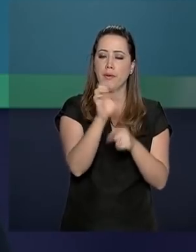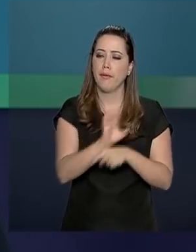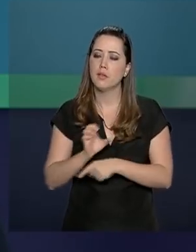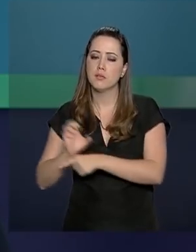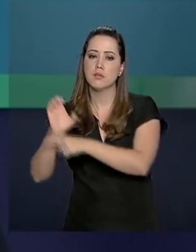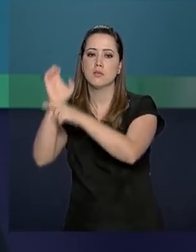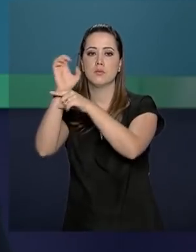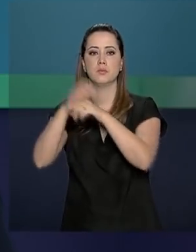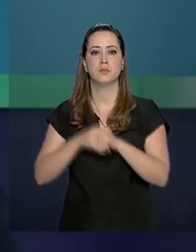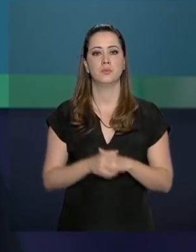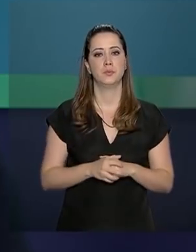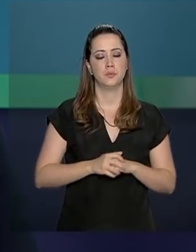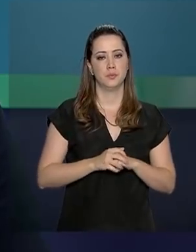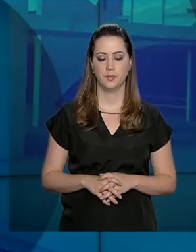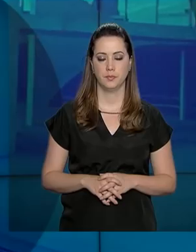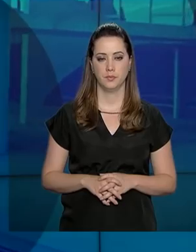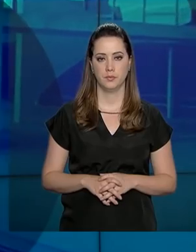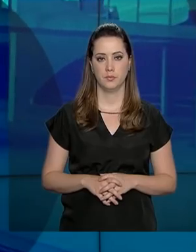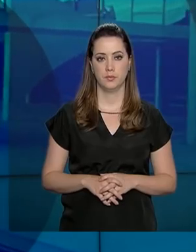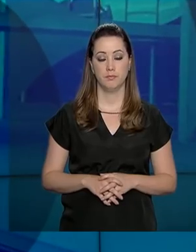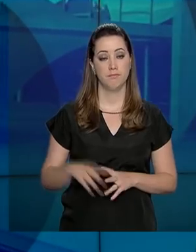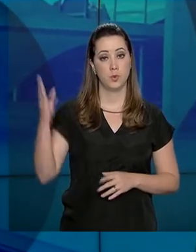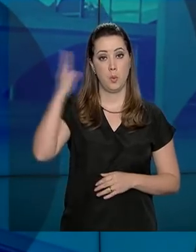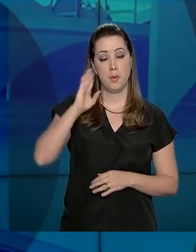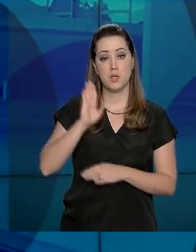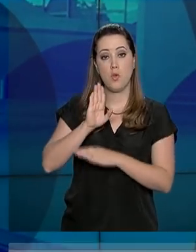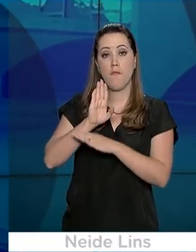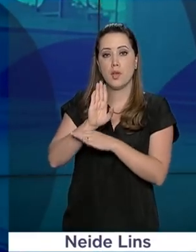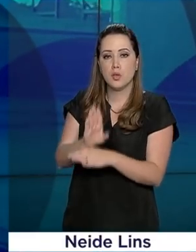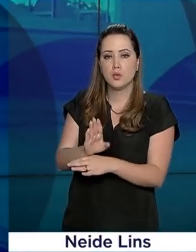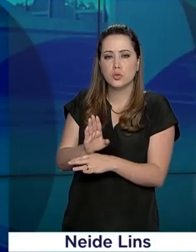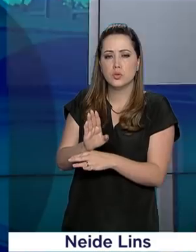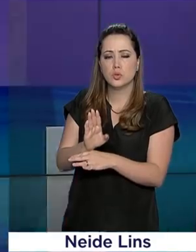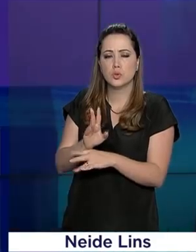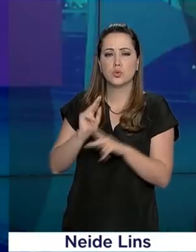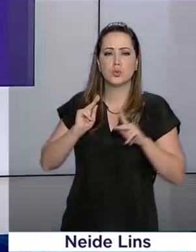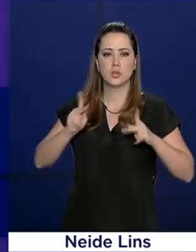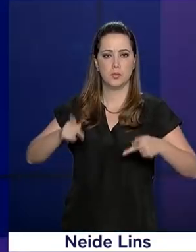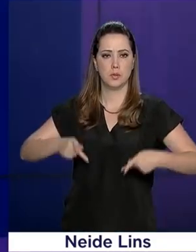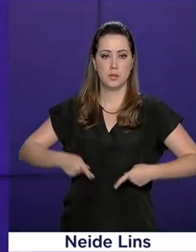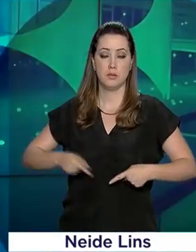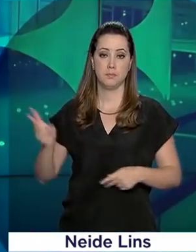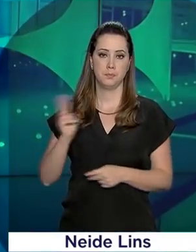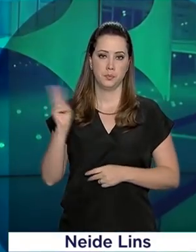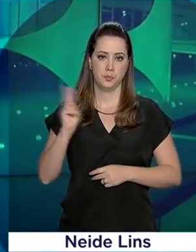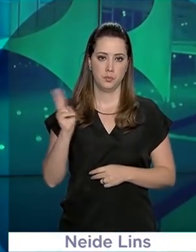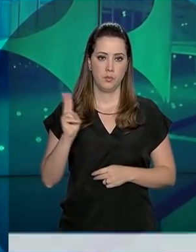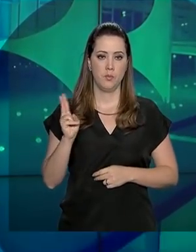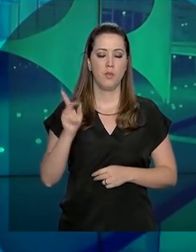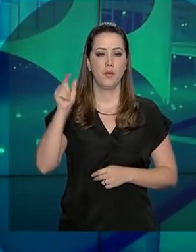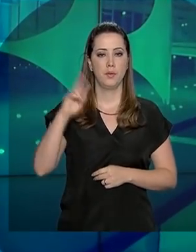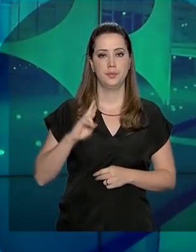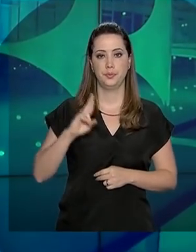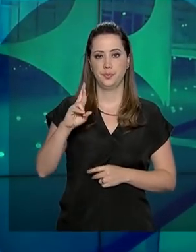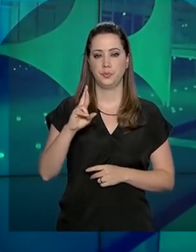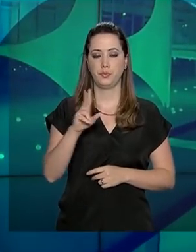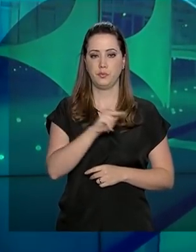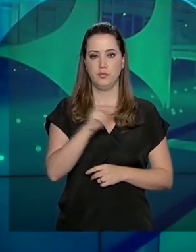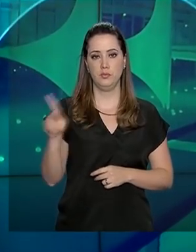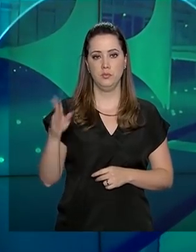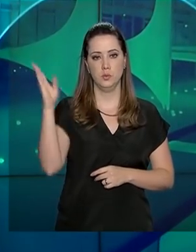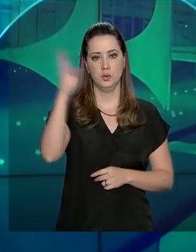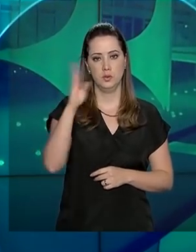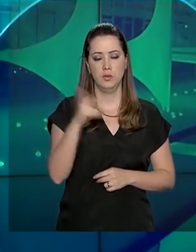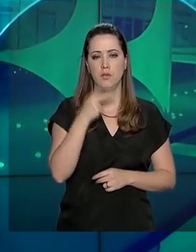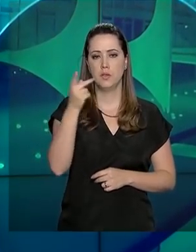específicas dos estados. O Brasil vai enviar ajuda humanitária à Venezuela. O porta-voz da Presidência da